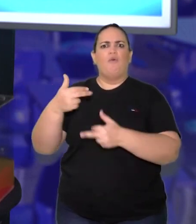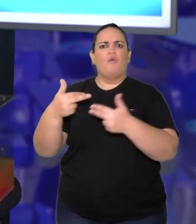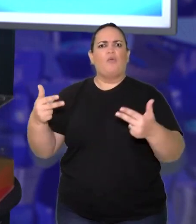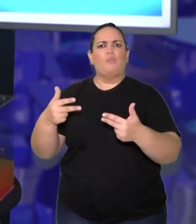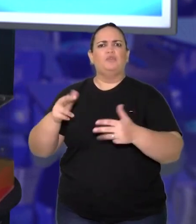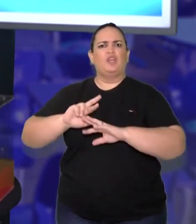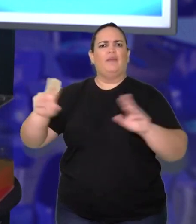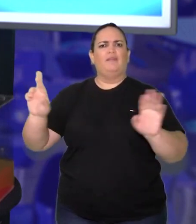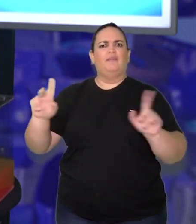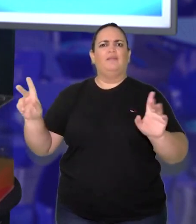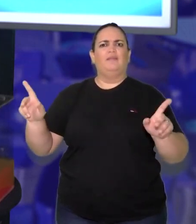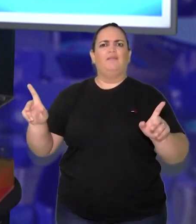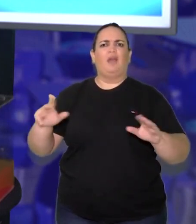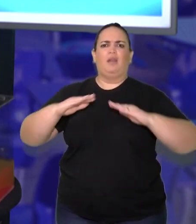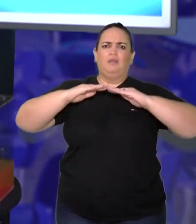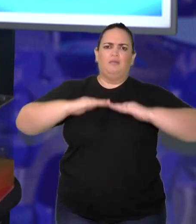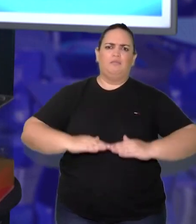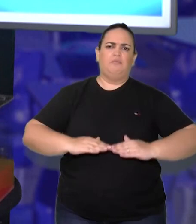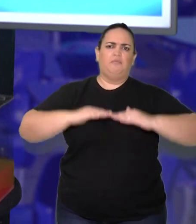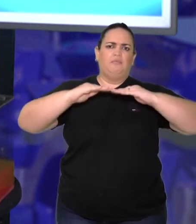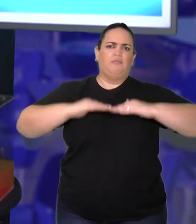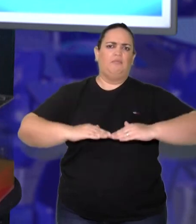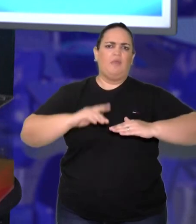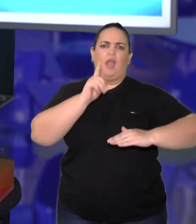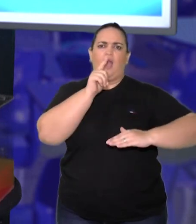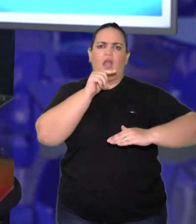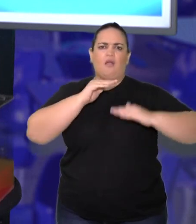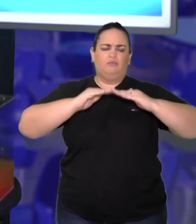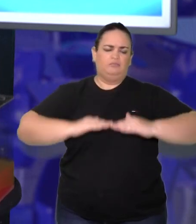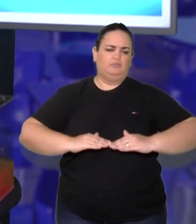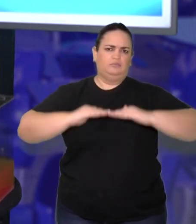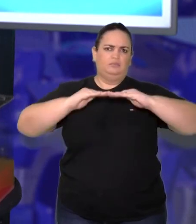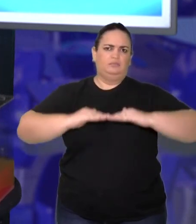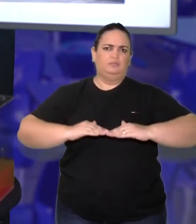esse volume ele pode aumentar um pouquinho, tá?